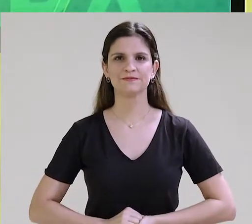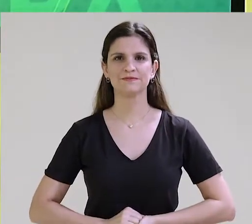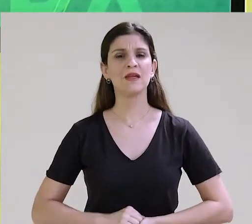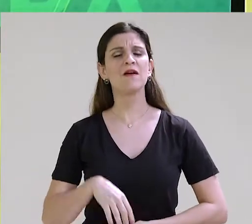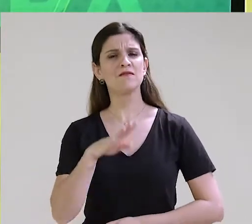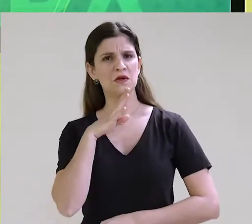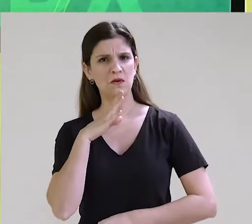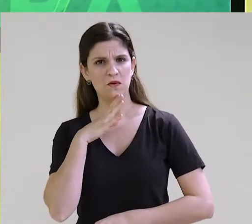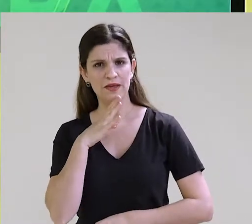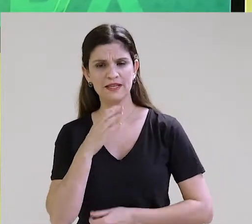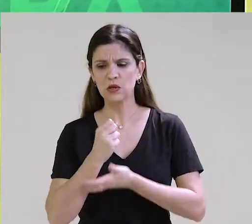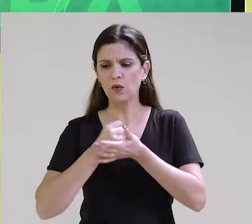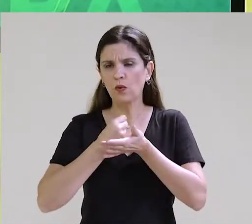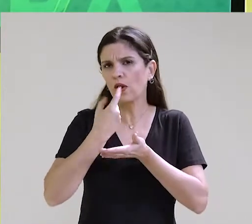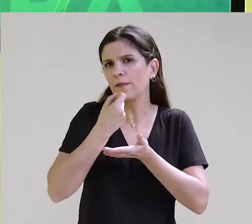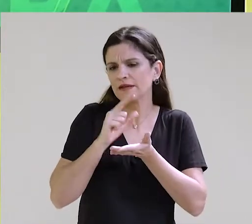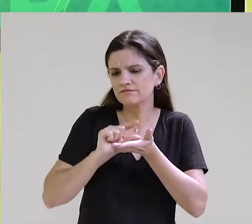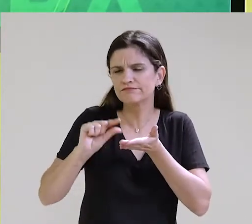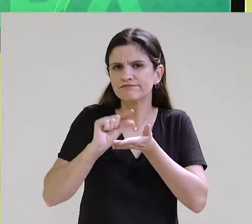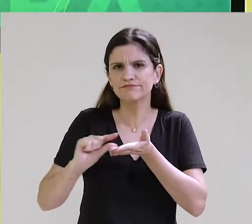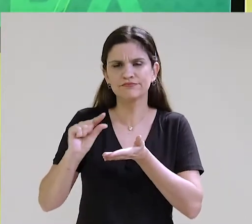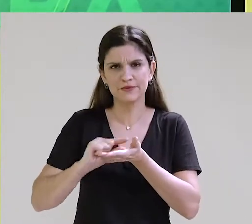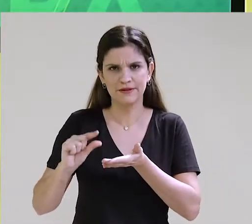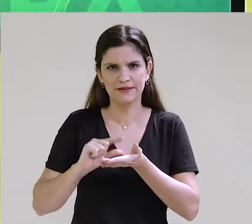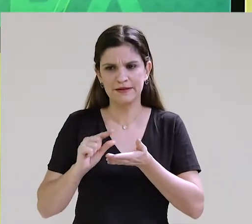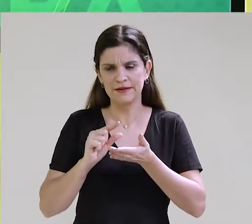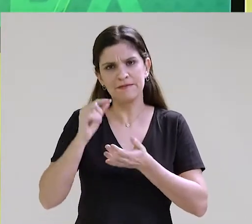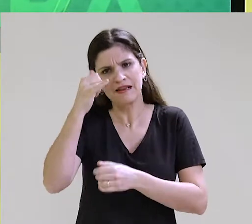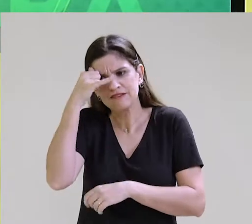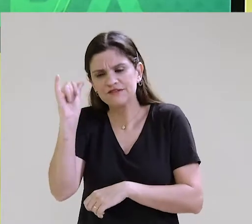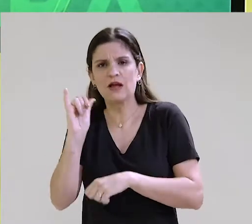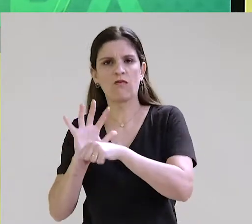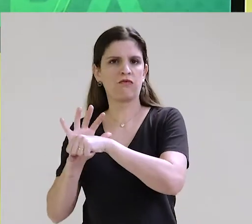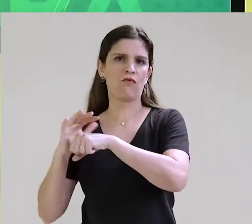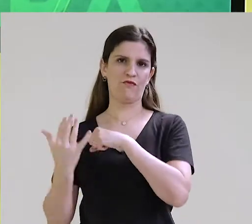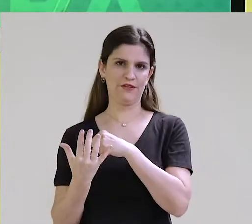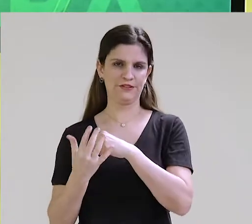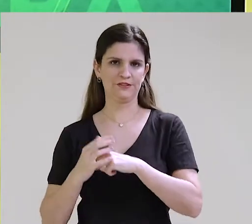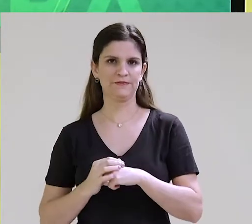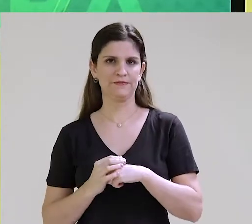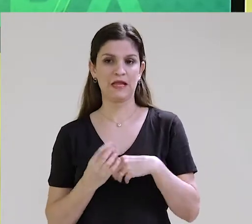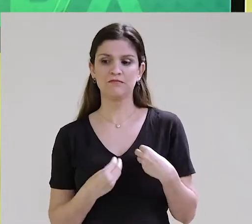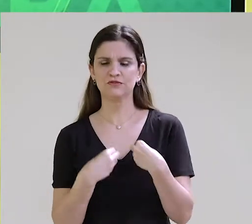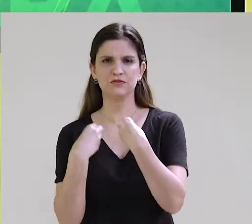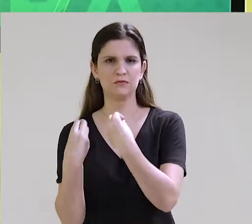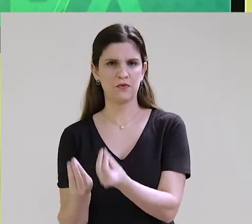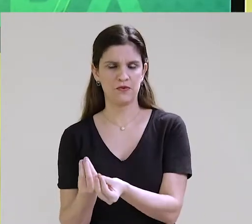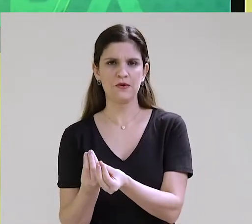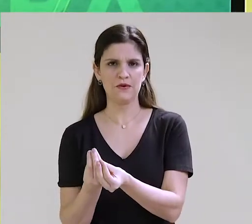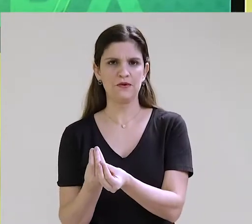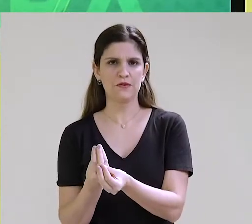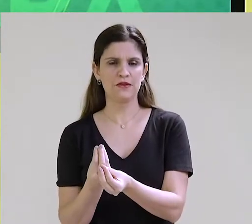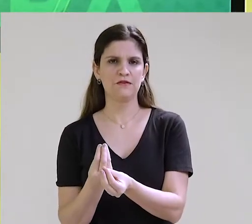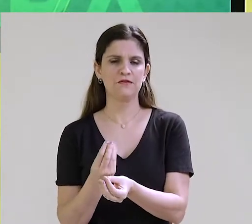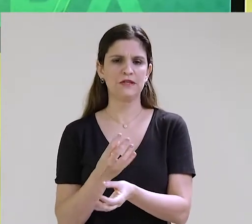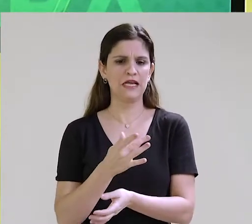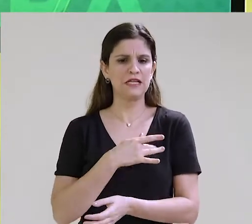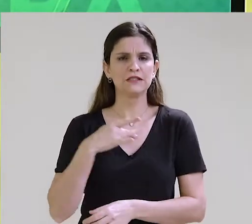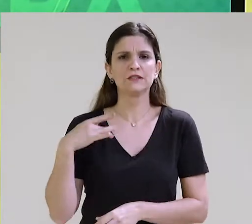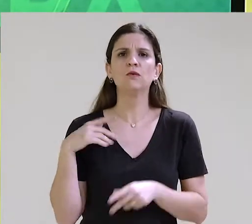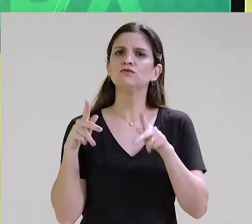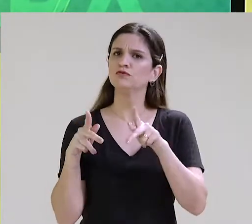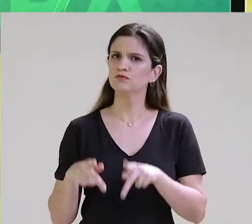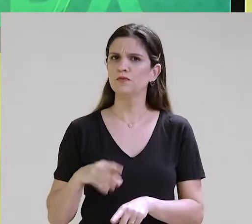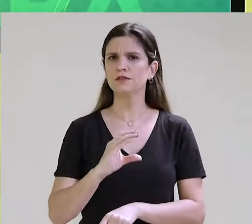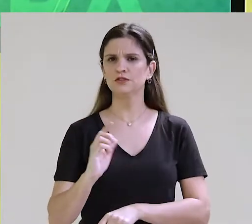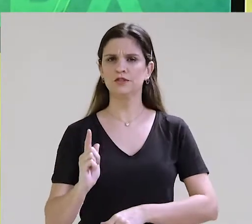Conheça o remédio homeopático contra a Covid-19, disponível na rede pública de saúde. Com